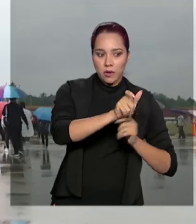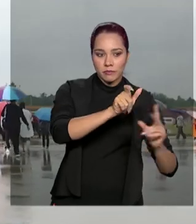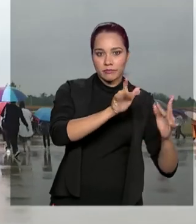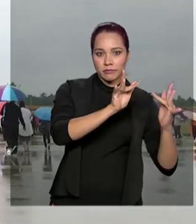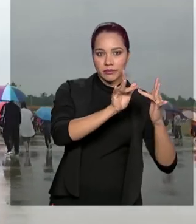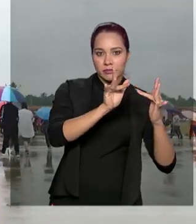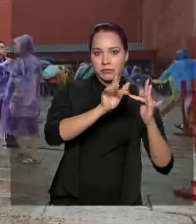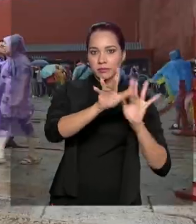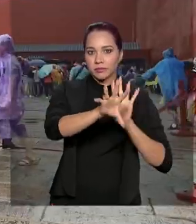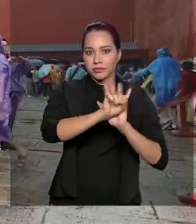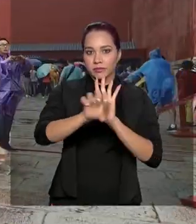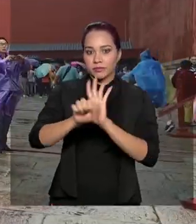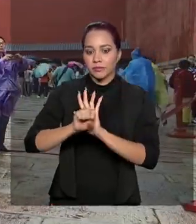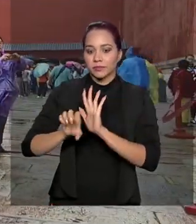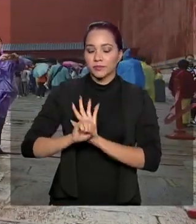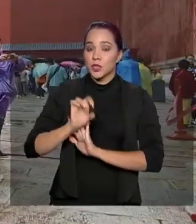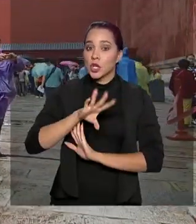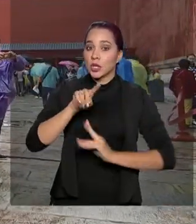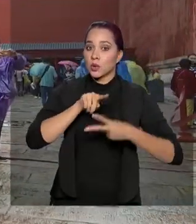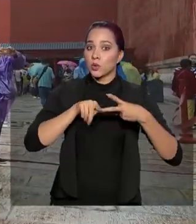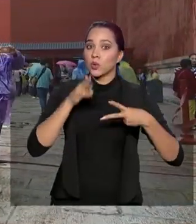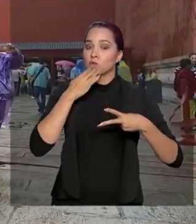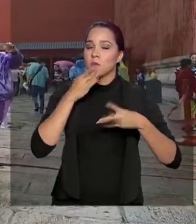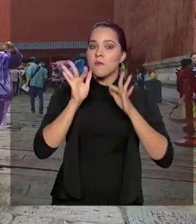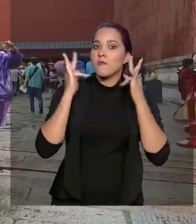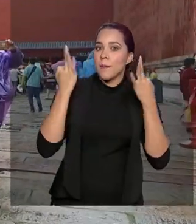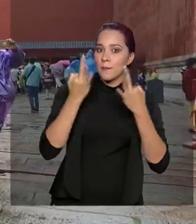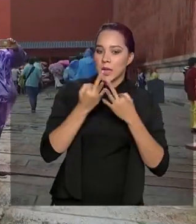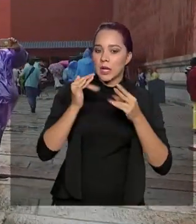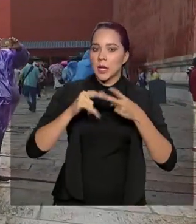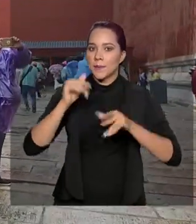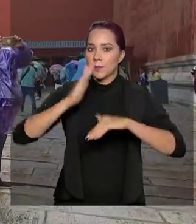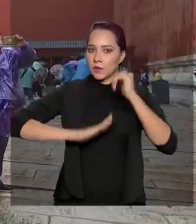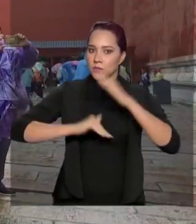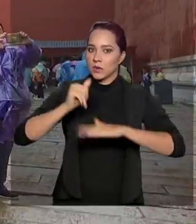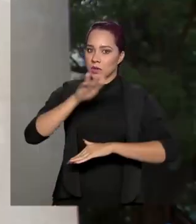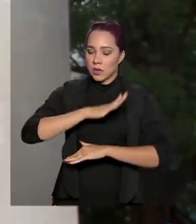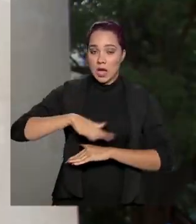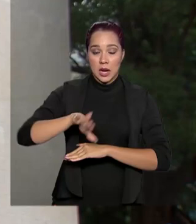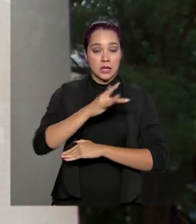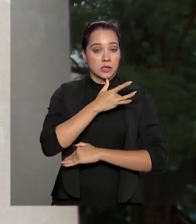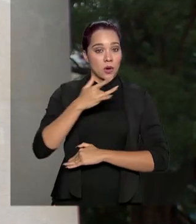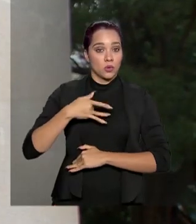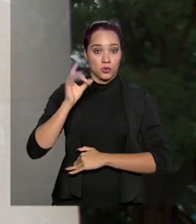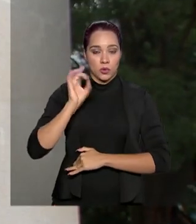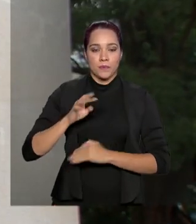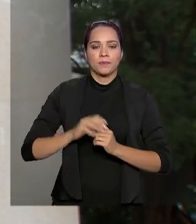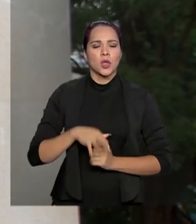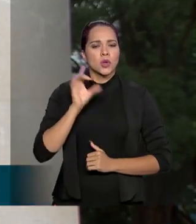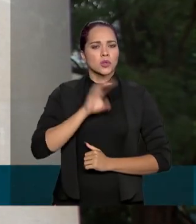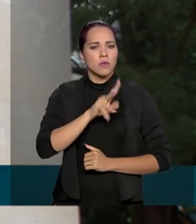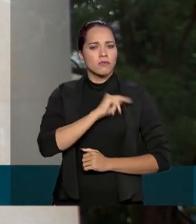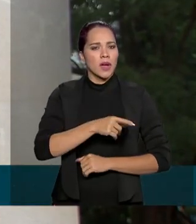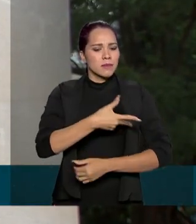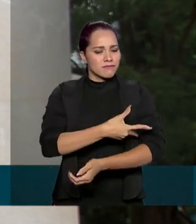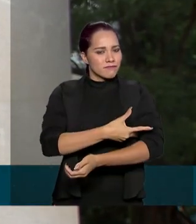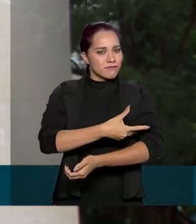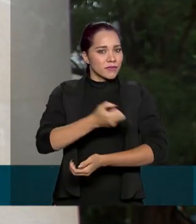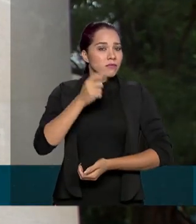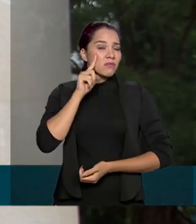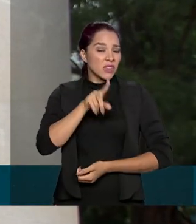está limitada hoje a dois públicos, familiares e profissionais de saúde. Só serão submetidos a testes para